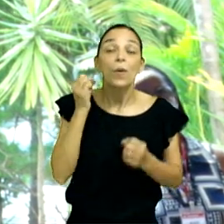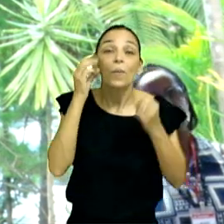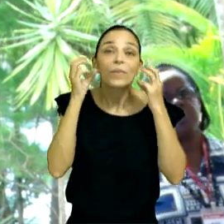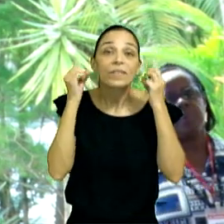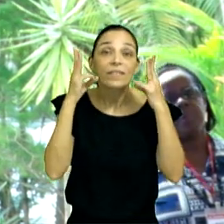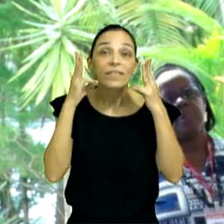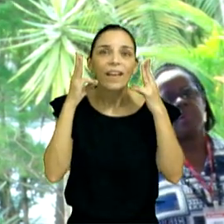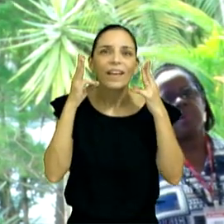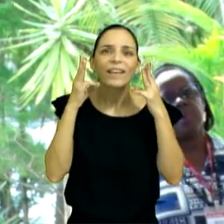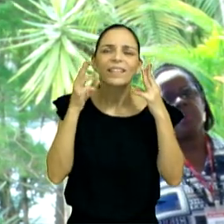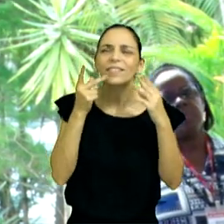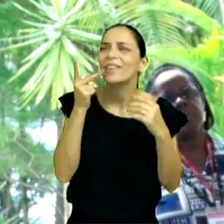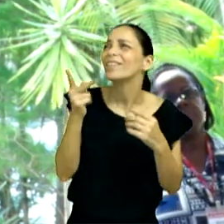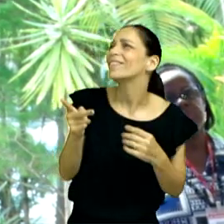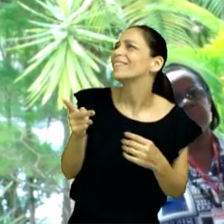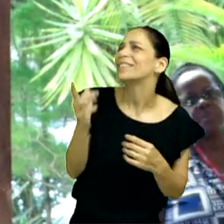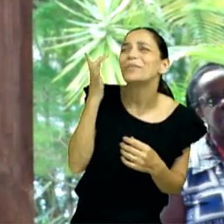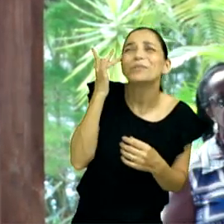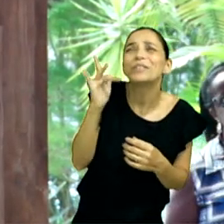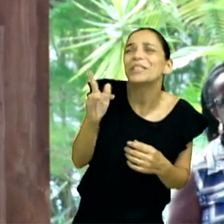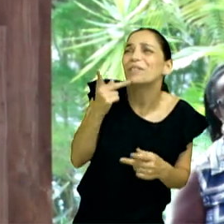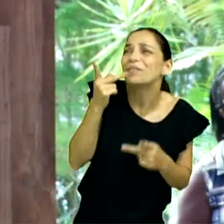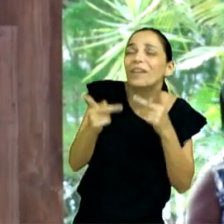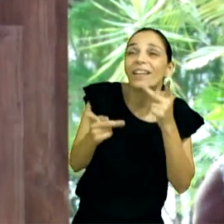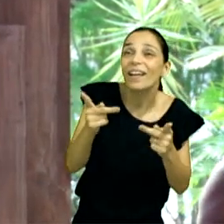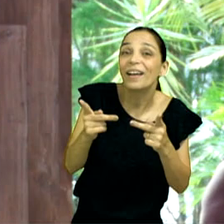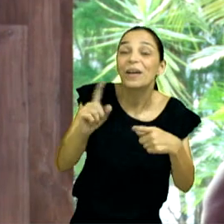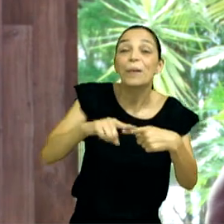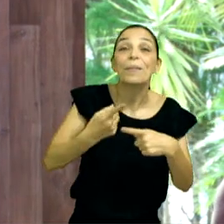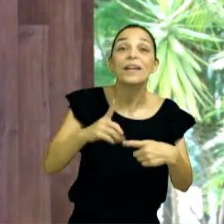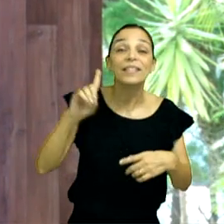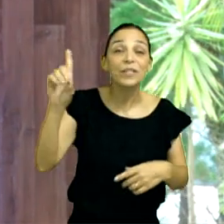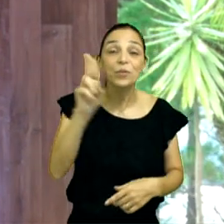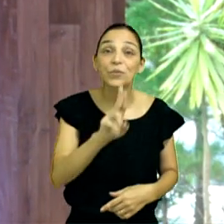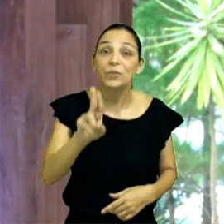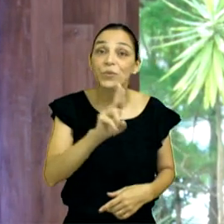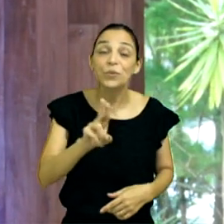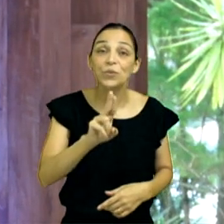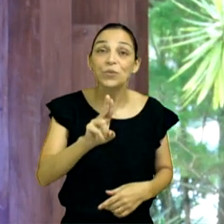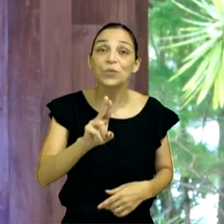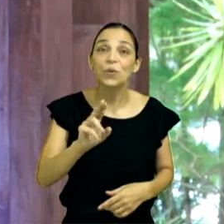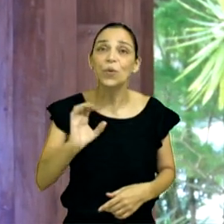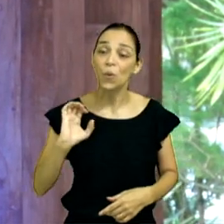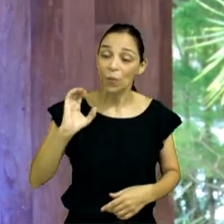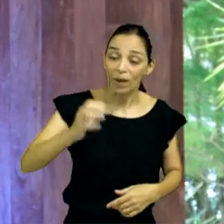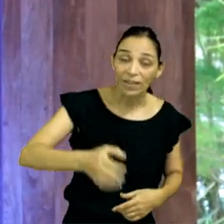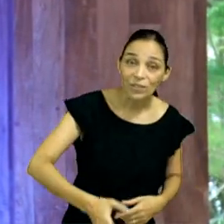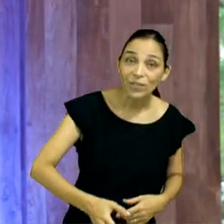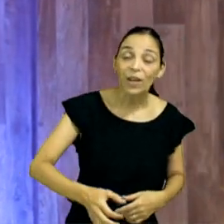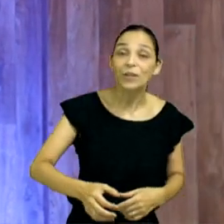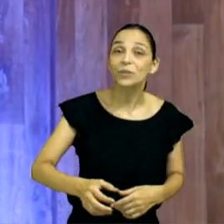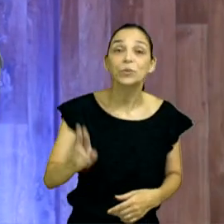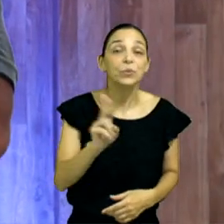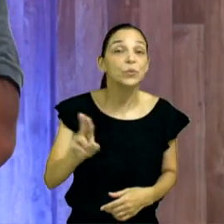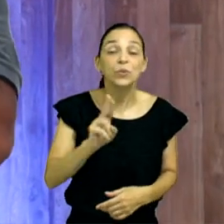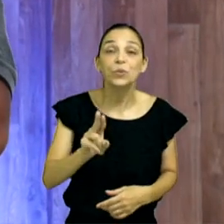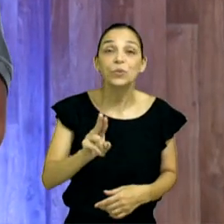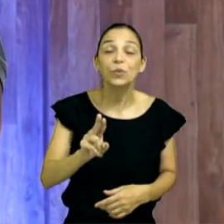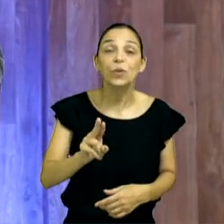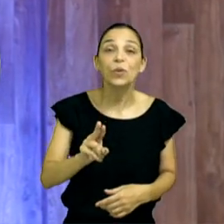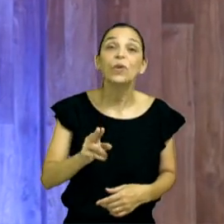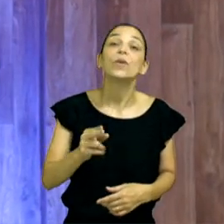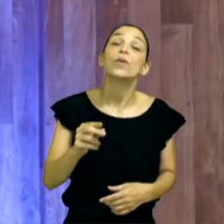para falar, aí Deus usou o cajado dele, usou o arão que estava do lado dele, usou ele como Deus, para o arão ser, como se fosse o problema, enfim, Deus usa.